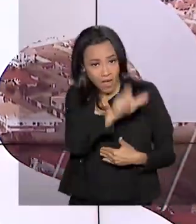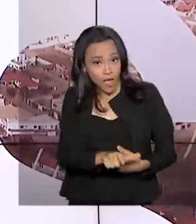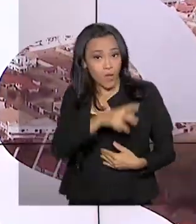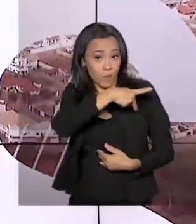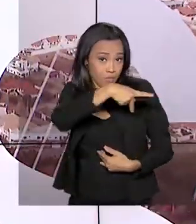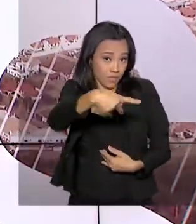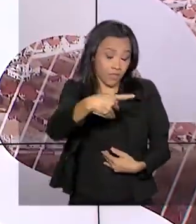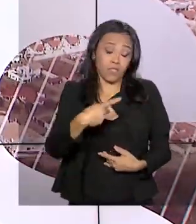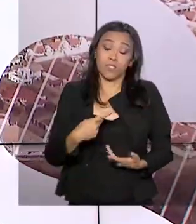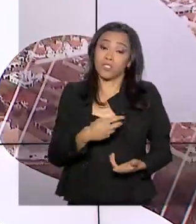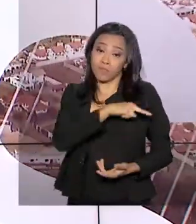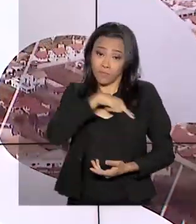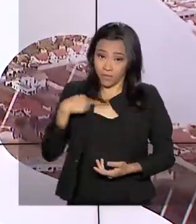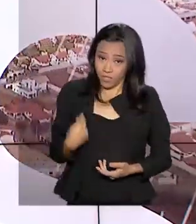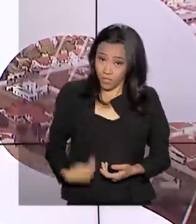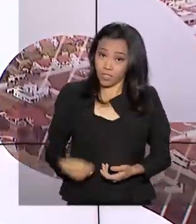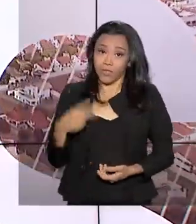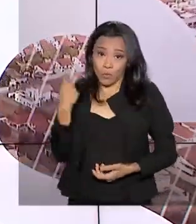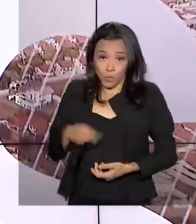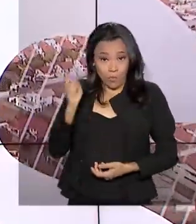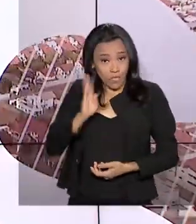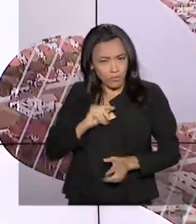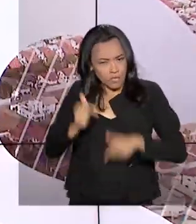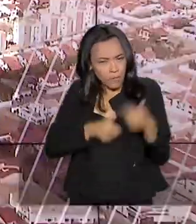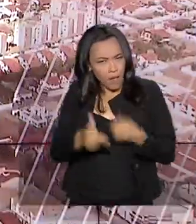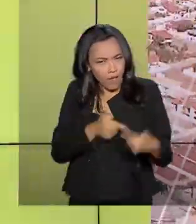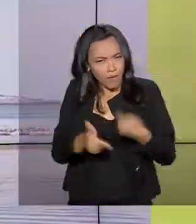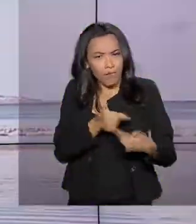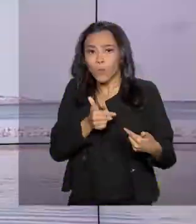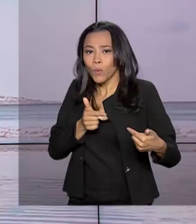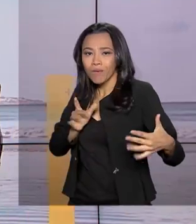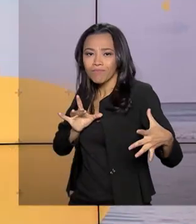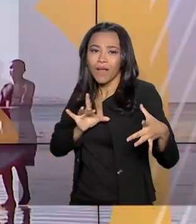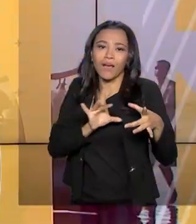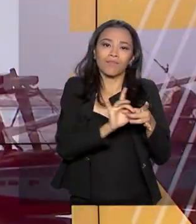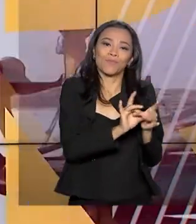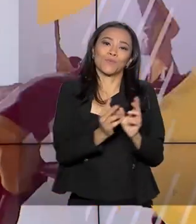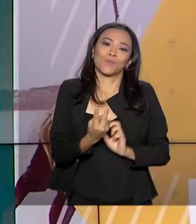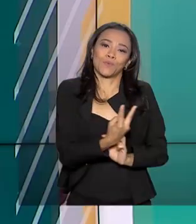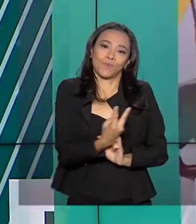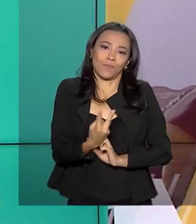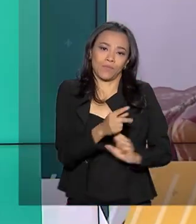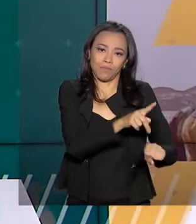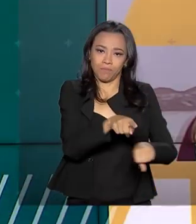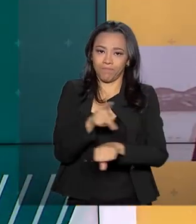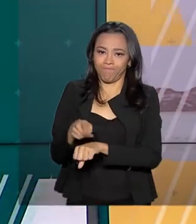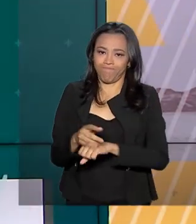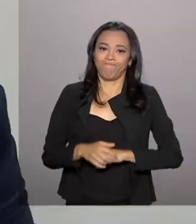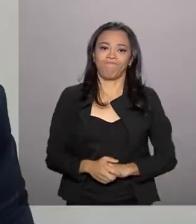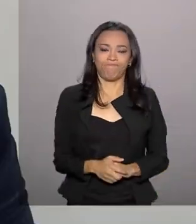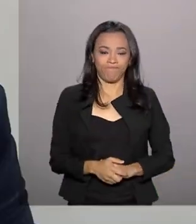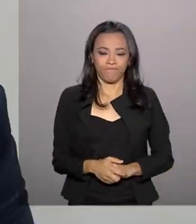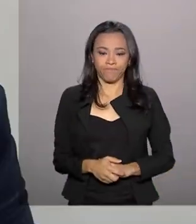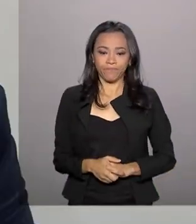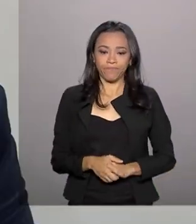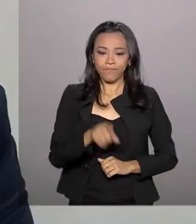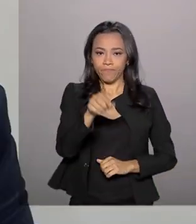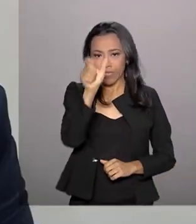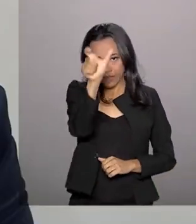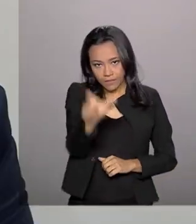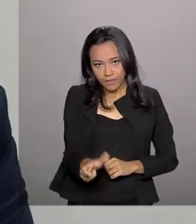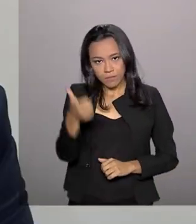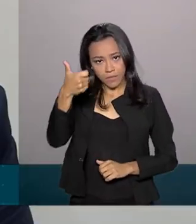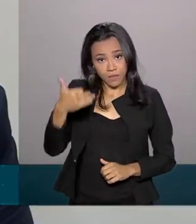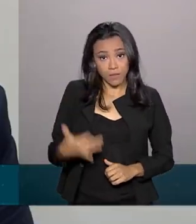O governo brasileiro trabalha para uma maior aproximação entre os dois países. O Brasil tem